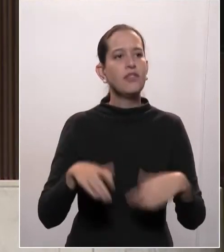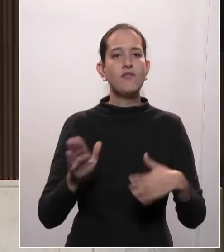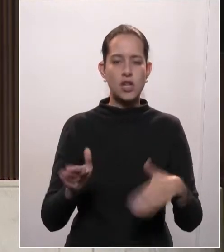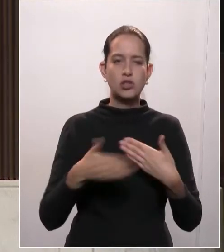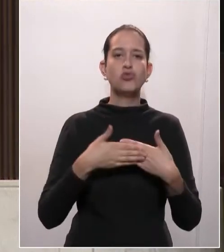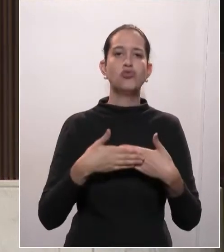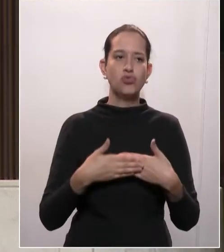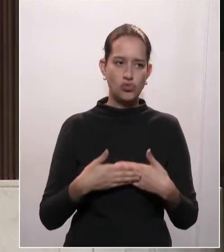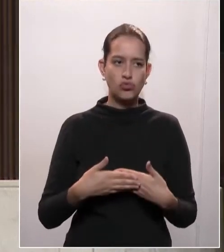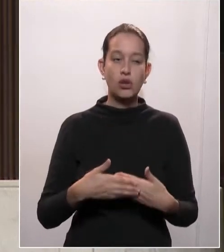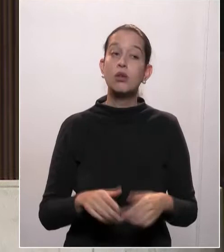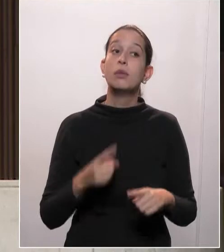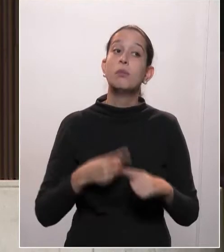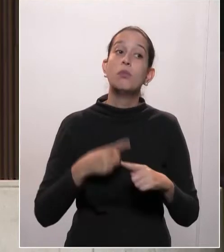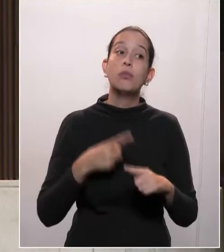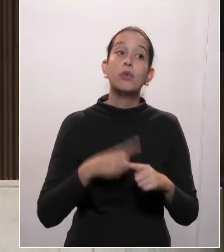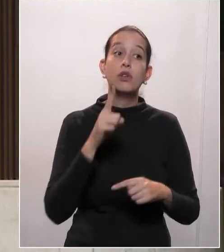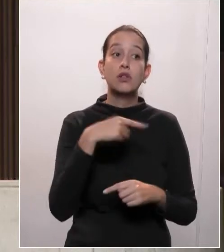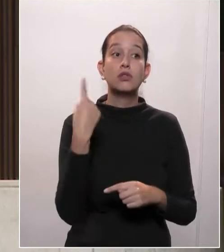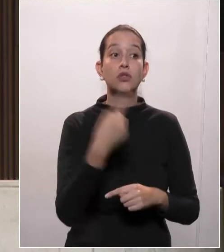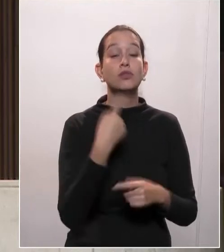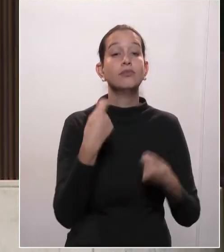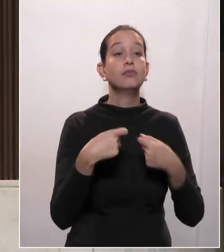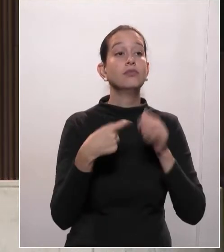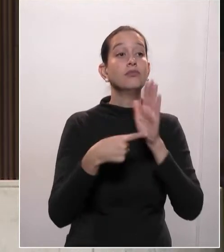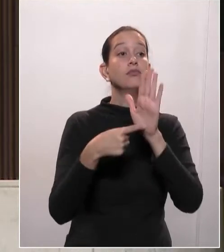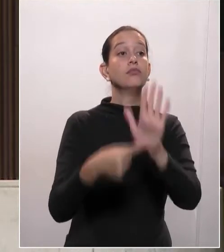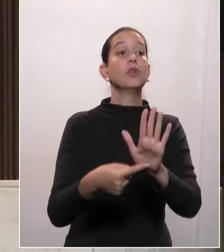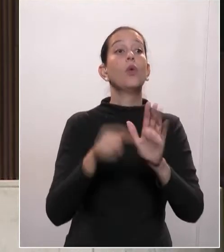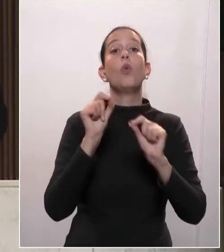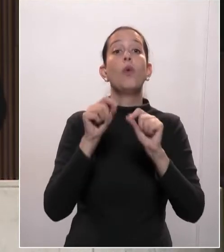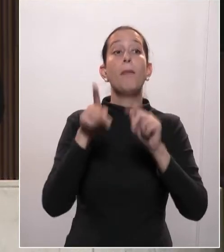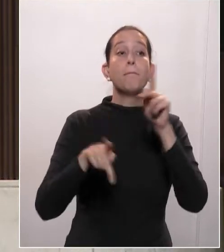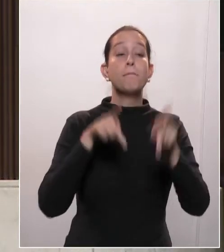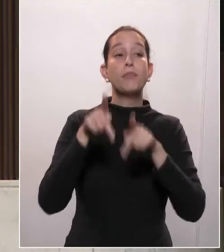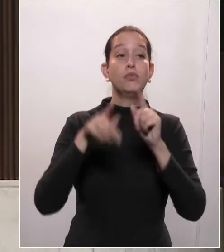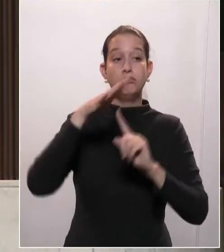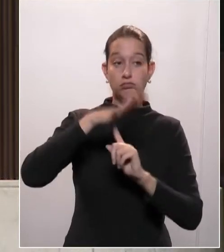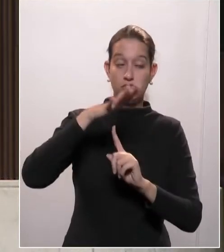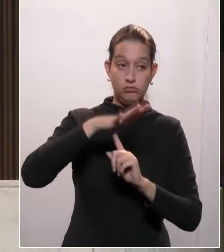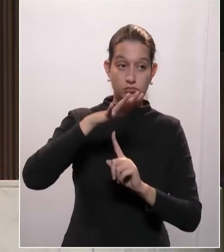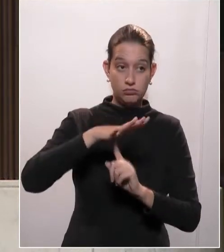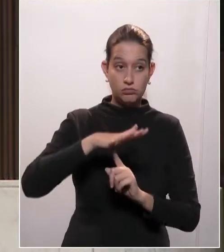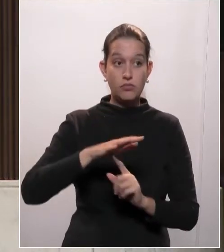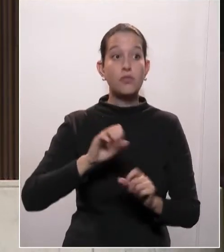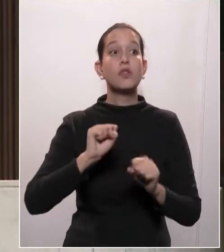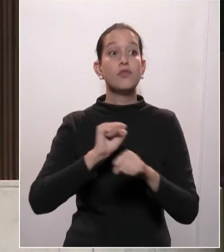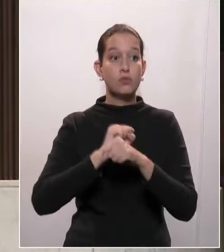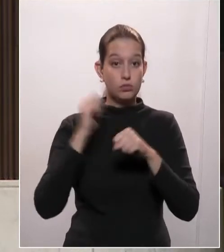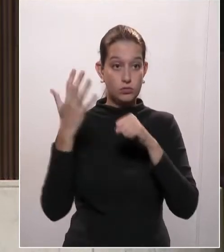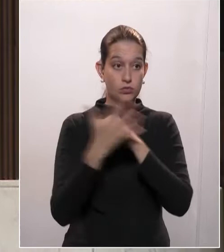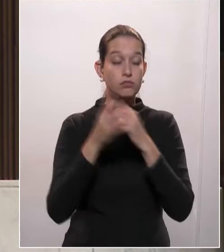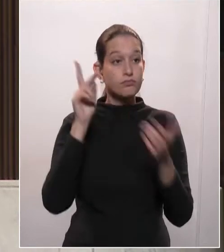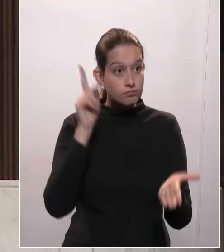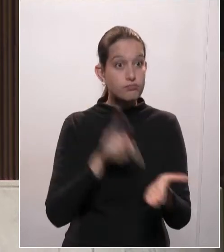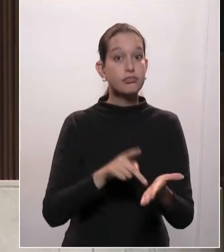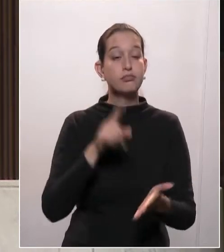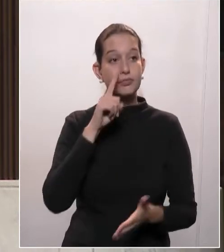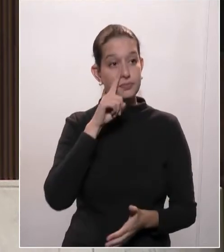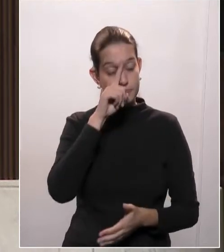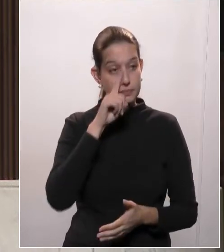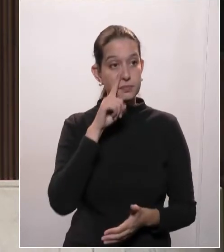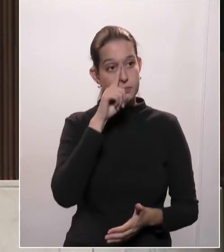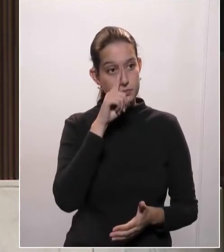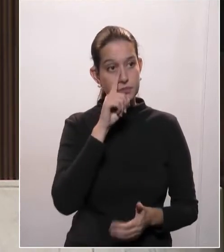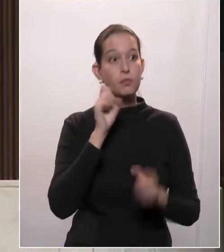população do nosso Estado de que o vírus é perigoso. Ele